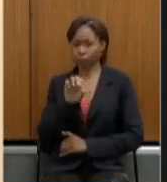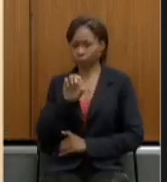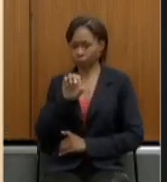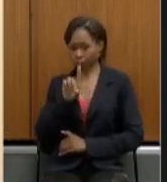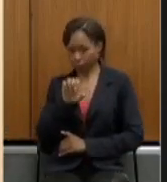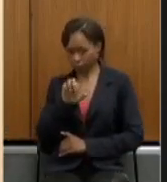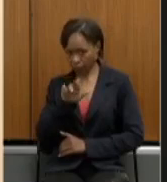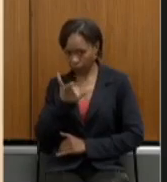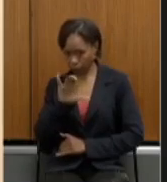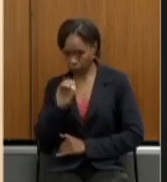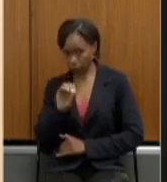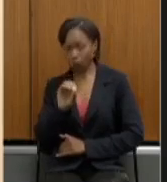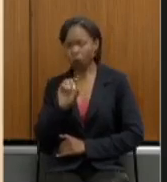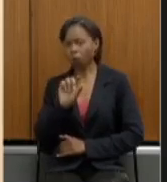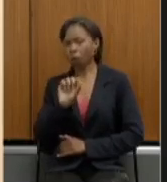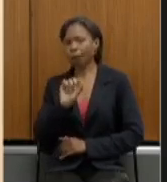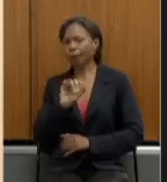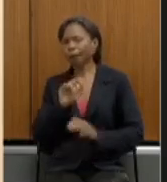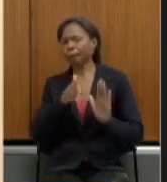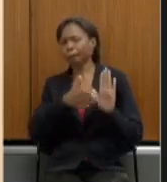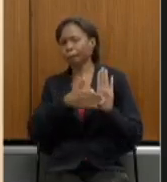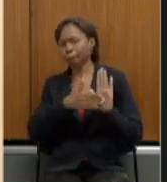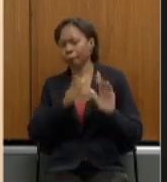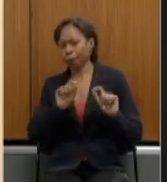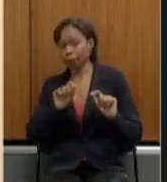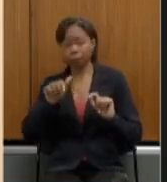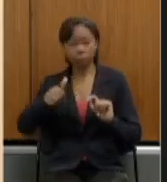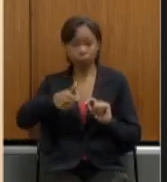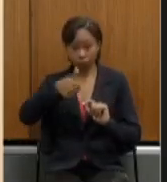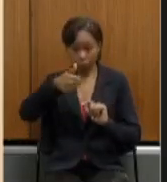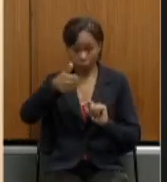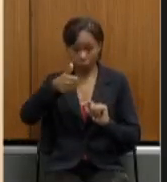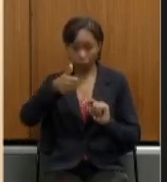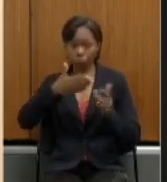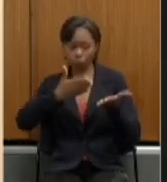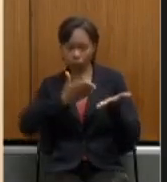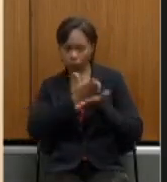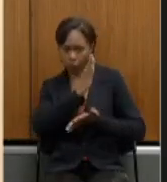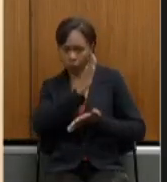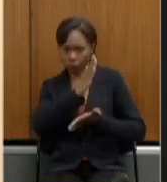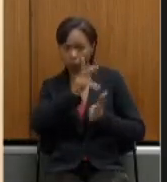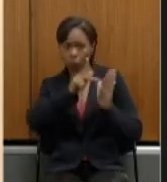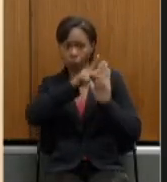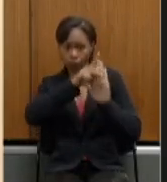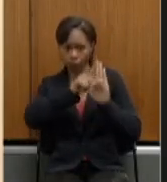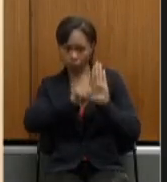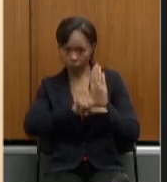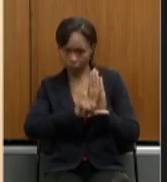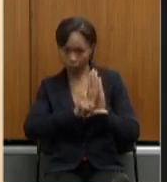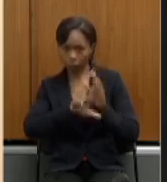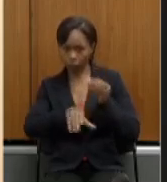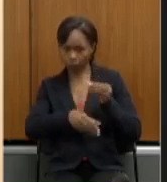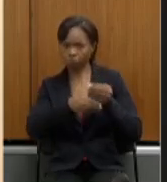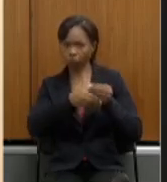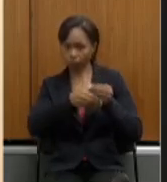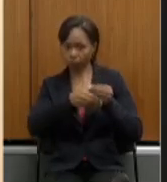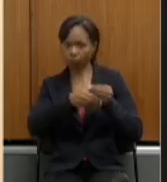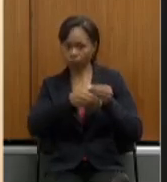de fazer um primeiro momento a aprovação do projeto de lei complementar que